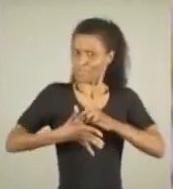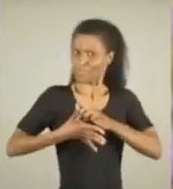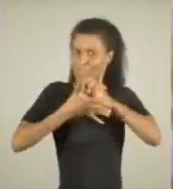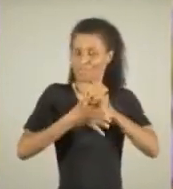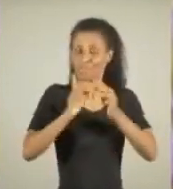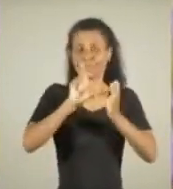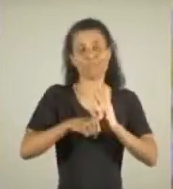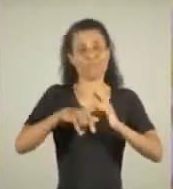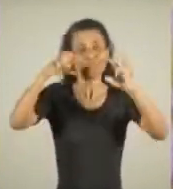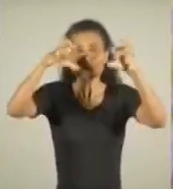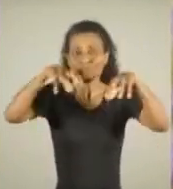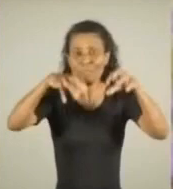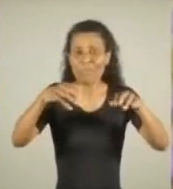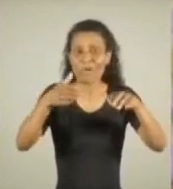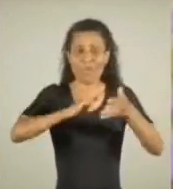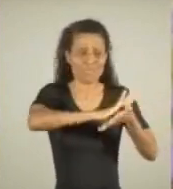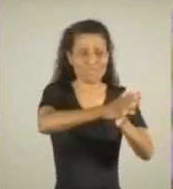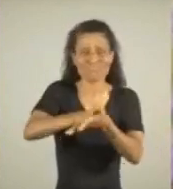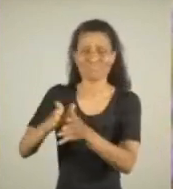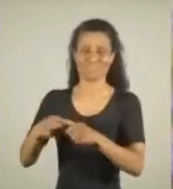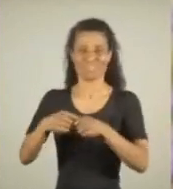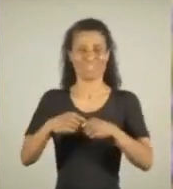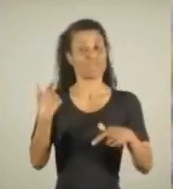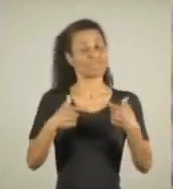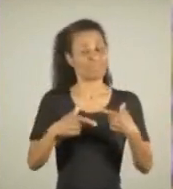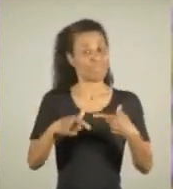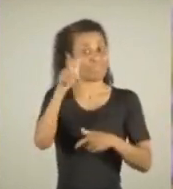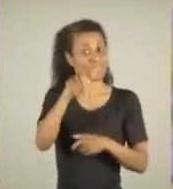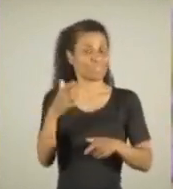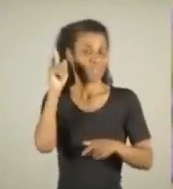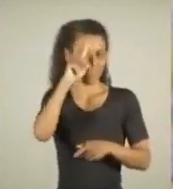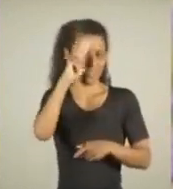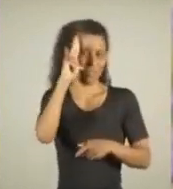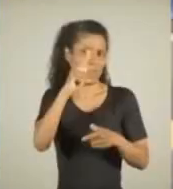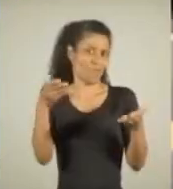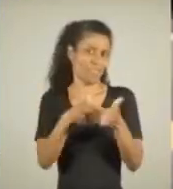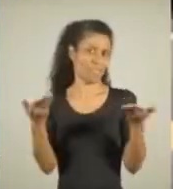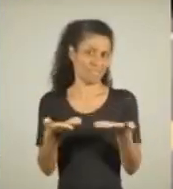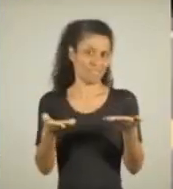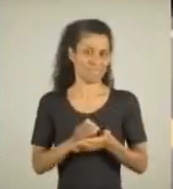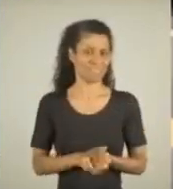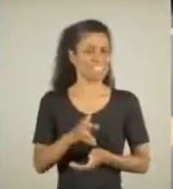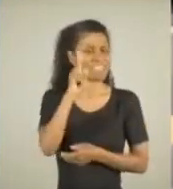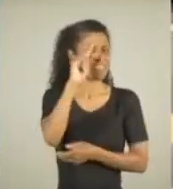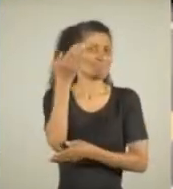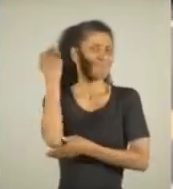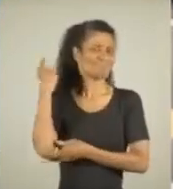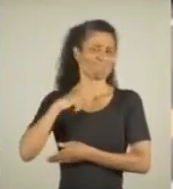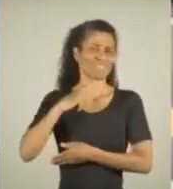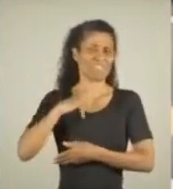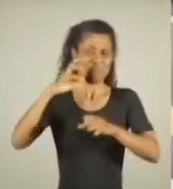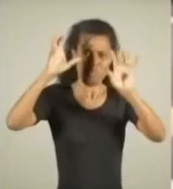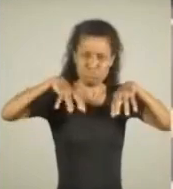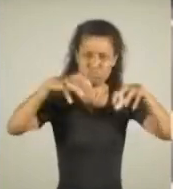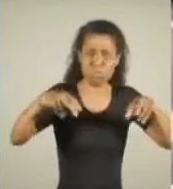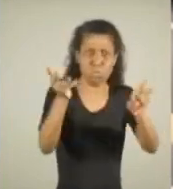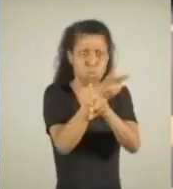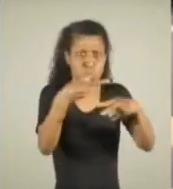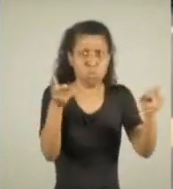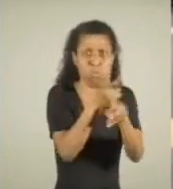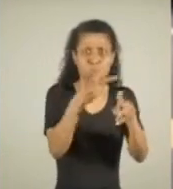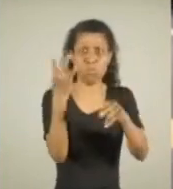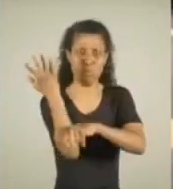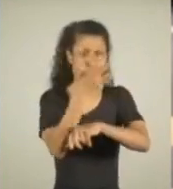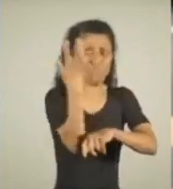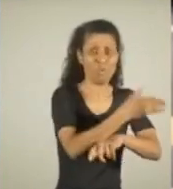após o temporal que destruiu a cidade. Um trabalho que as pessoas lembram até hoje. Naquela vez que teve toda aquela enchente, aquela tempestade que